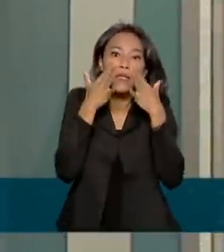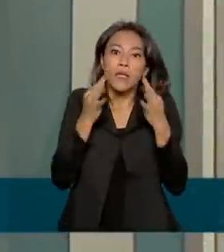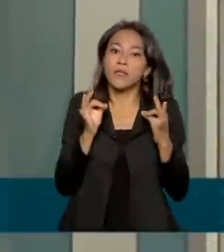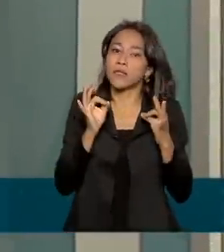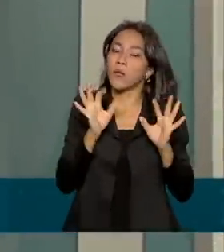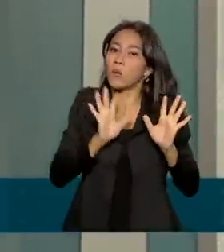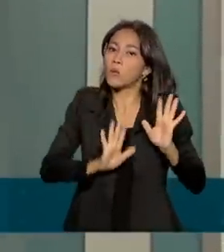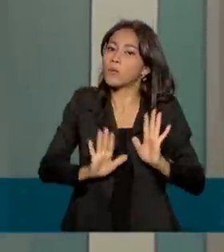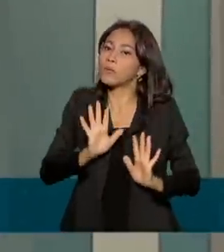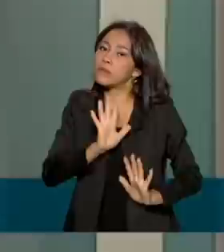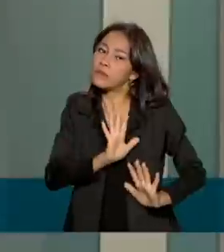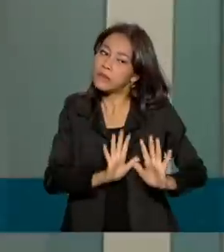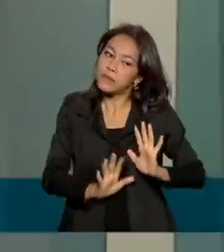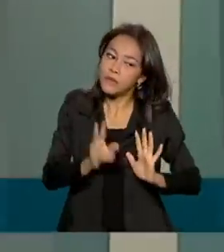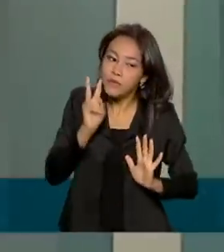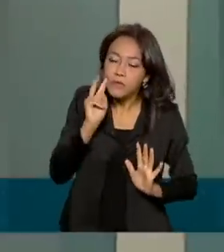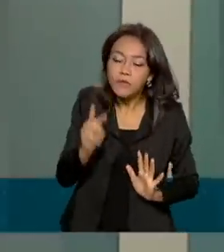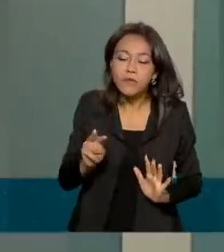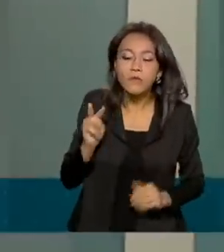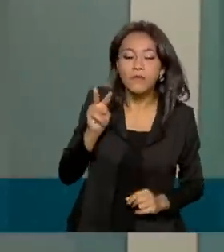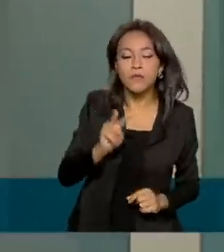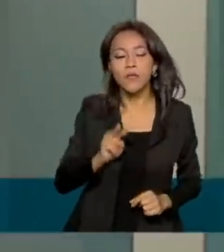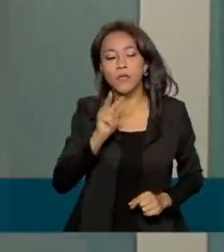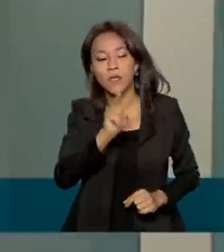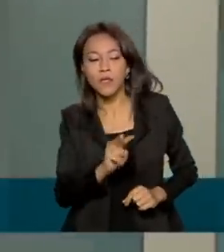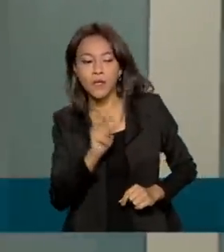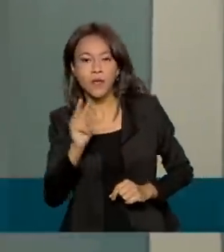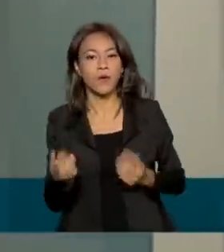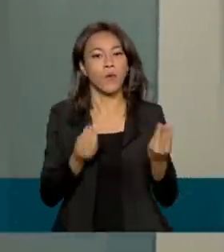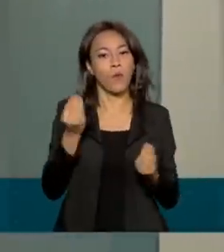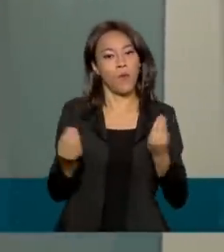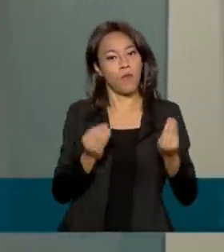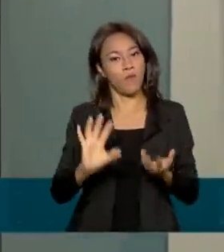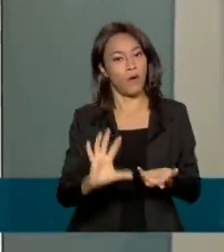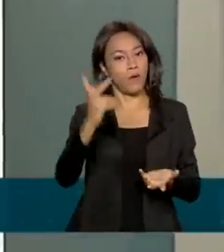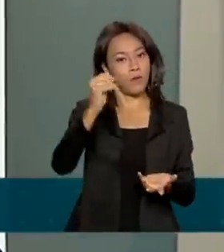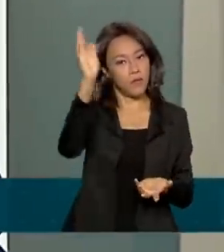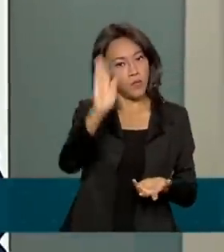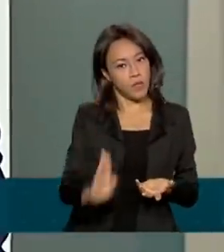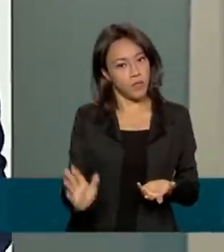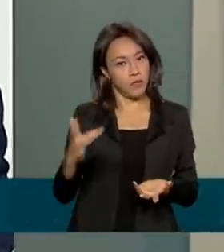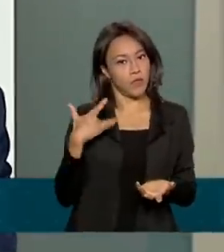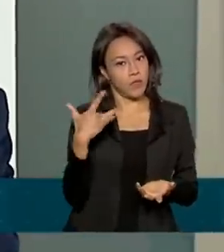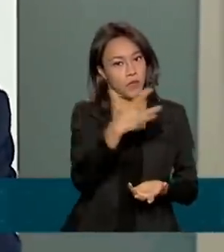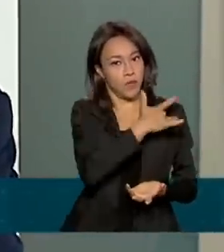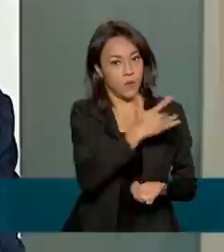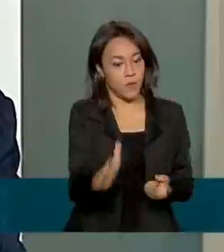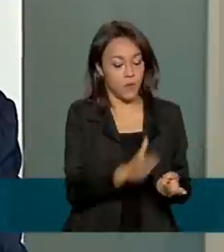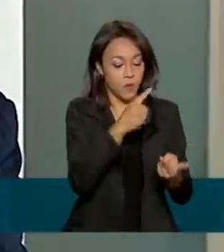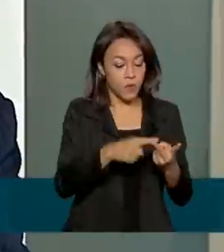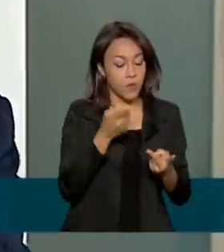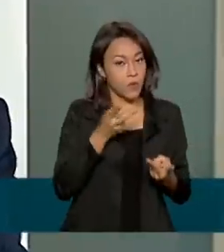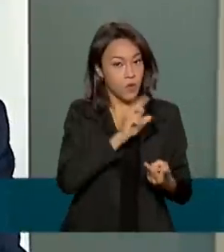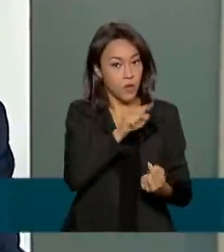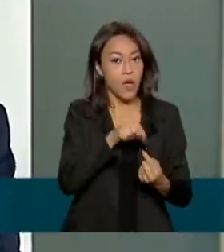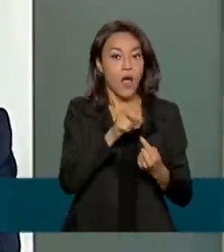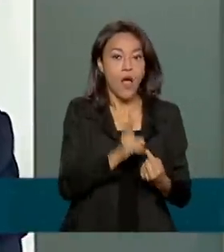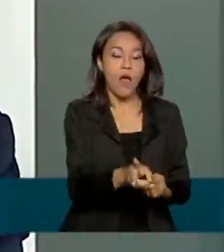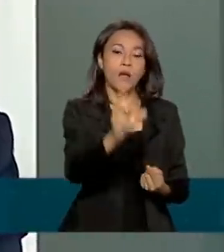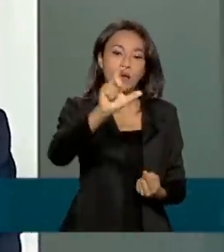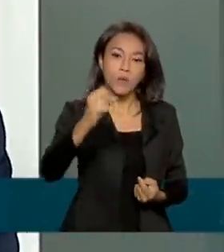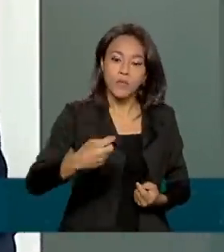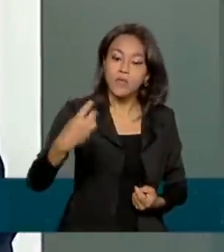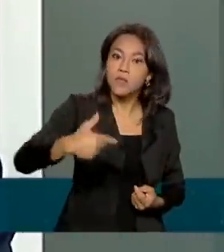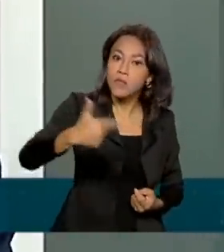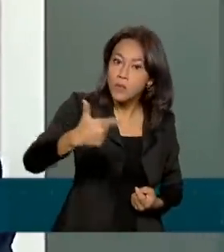observar a resposta do nosso sistema de saúde. A prioridade é ampliar a cobertura vacinal com a segunda